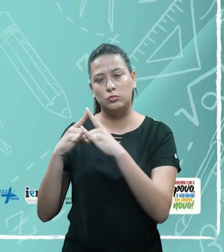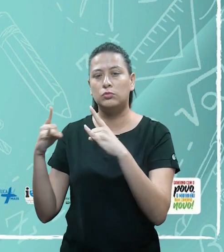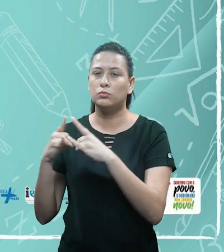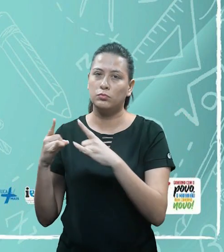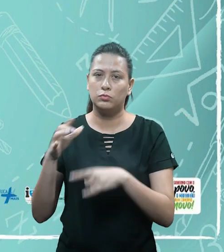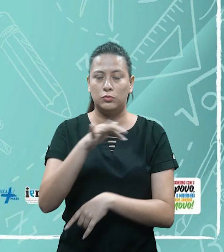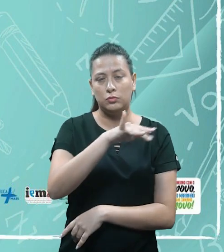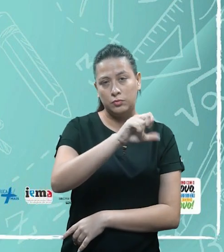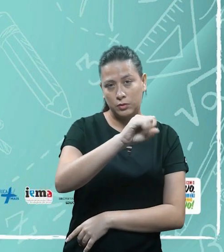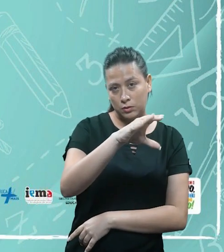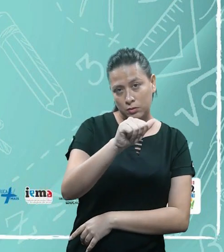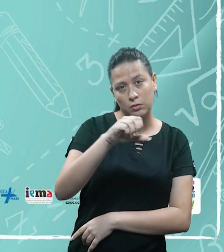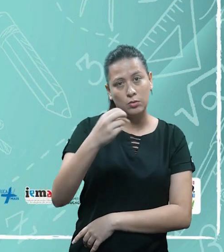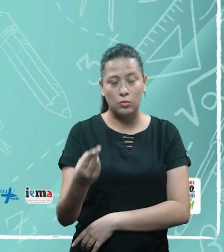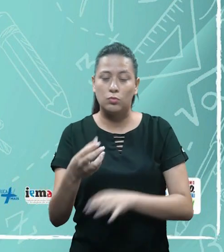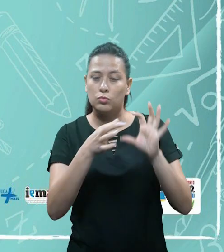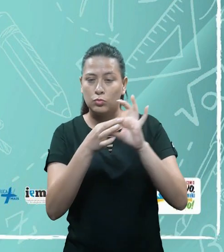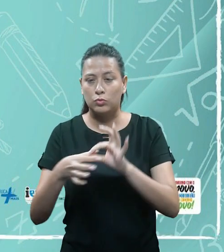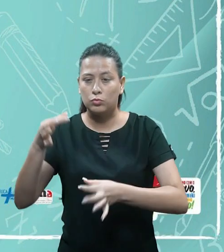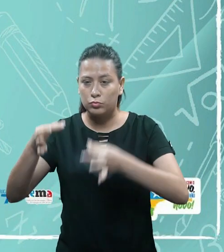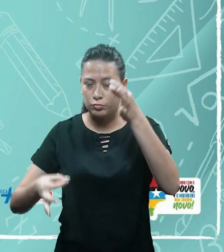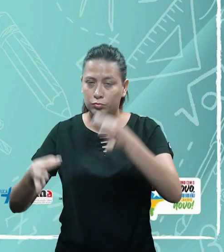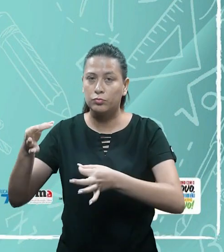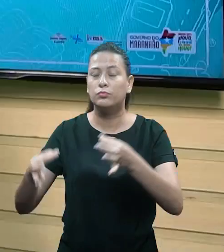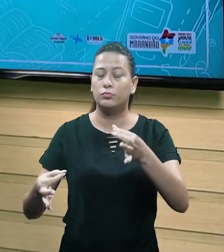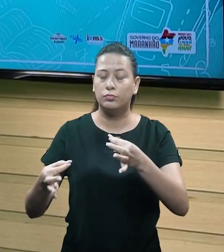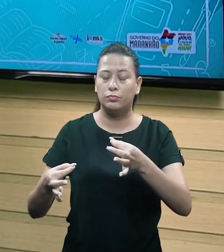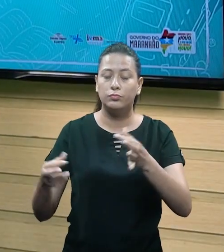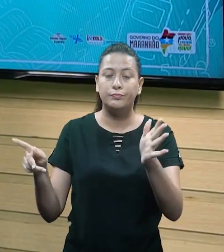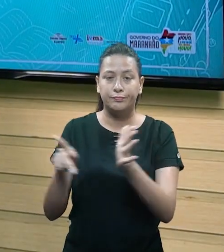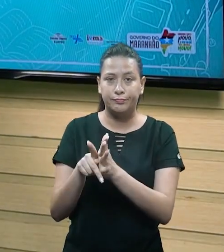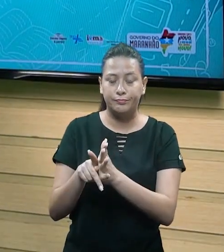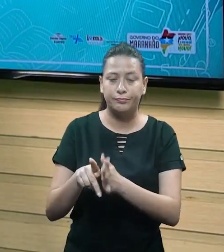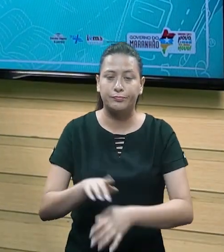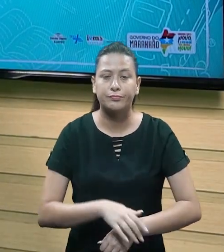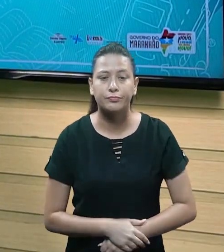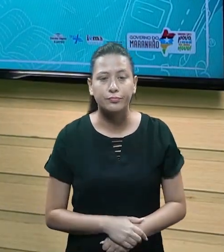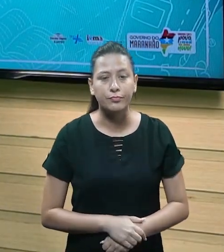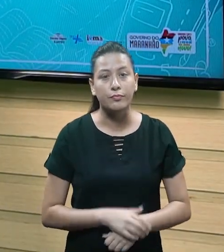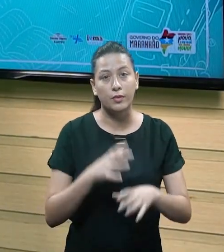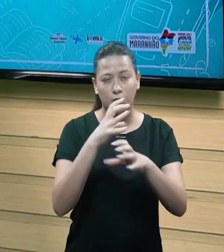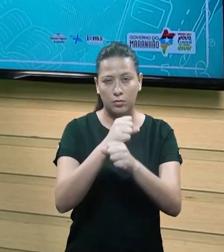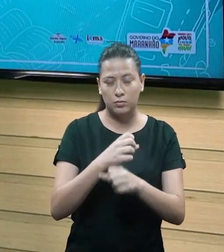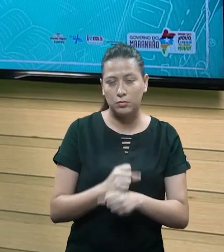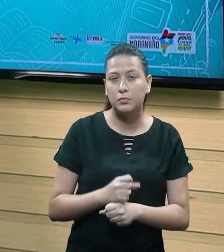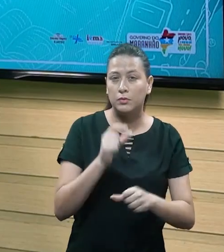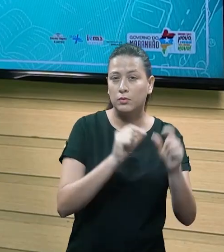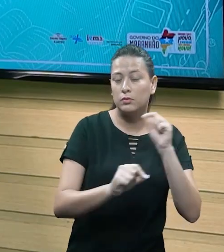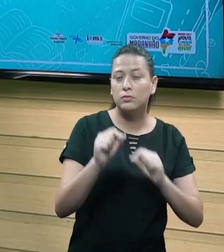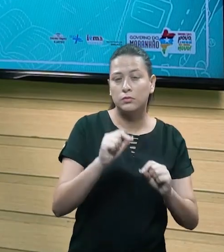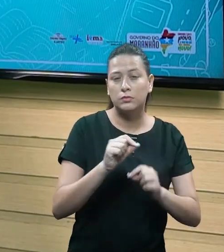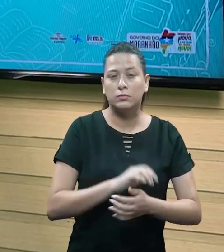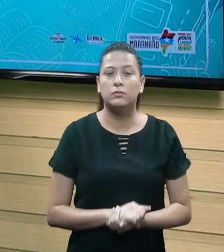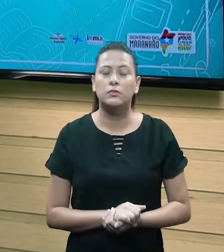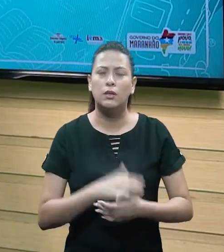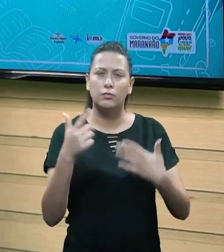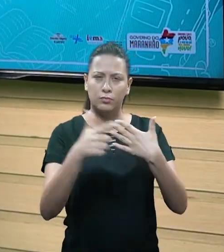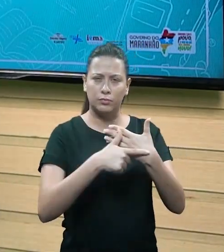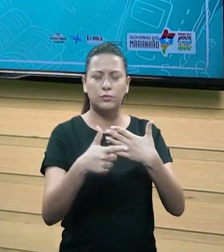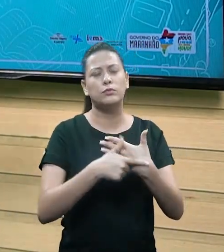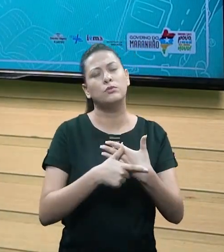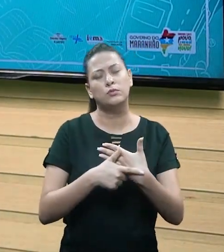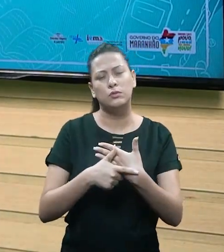física ou jurídica, permanentemente. Ou seja, a contabilidade vai fazer todo o processo que a chama de funções